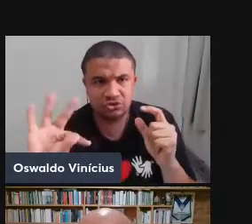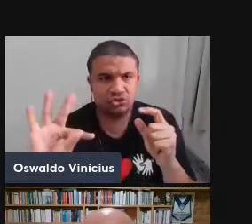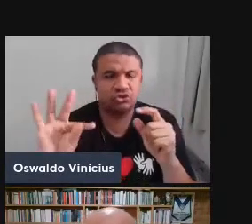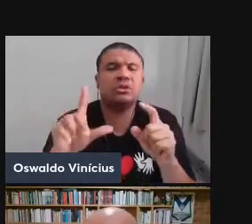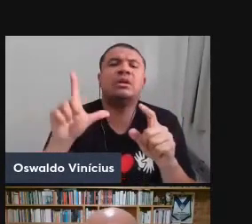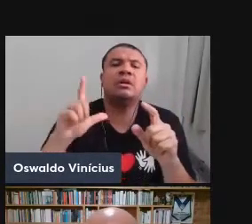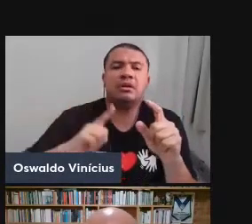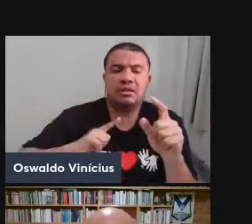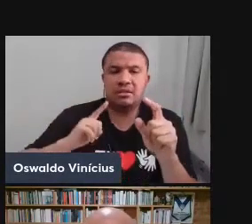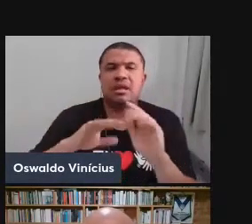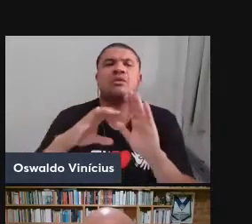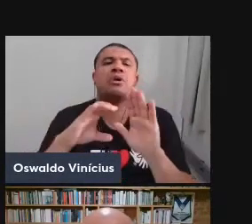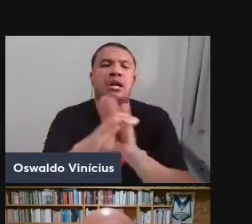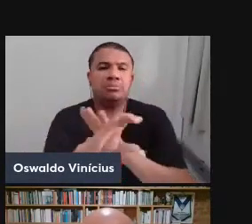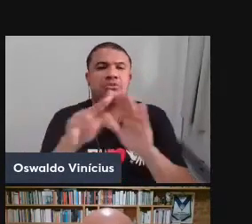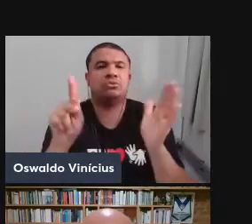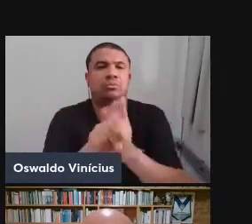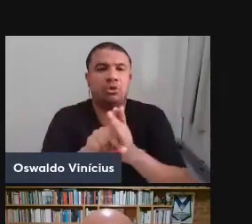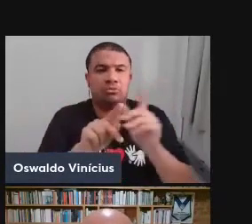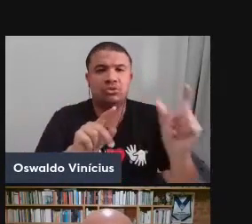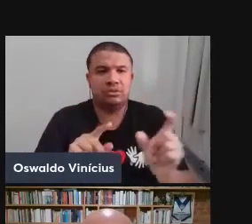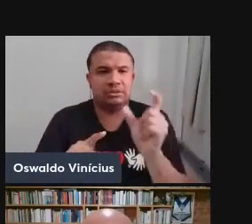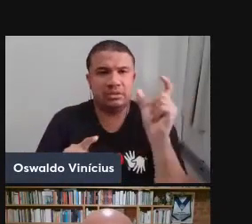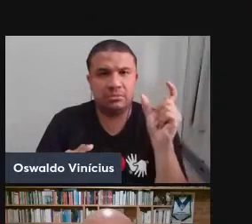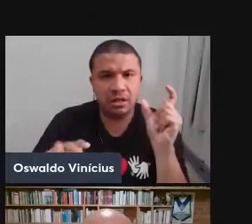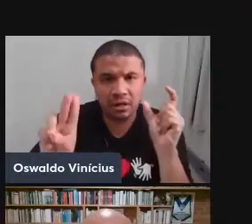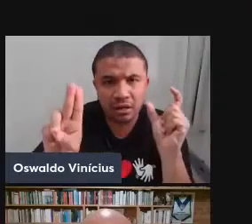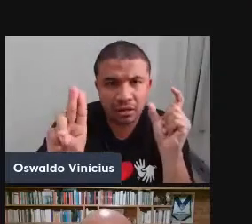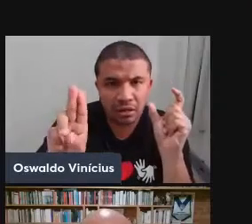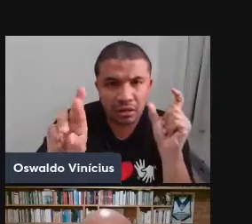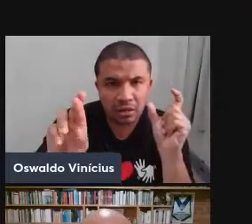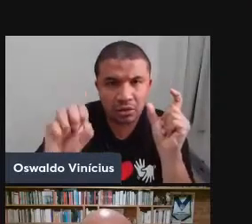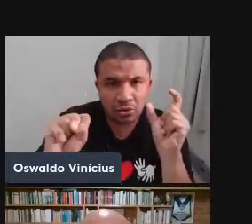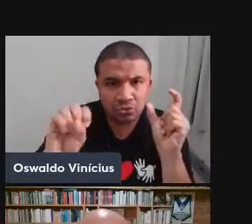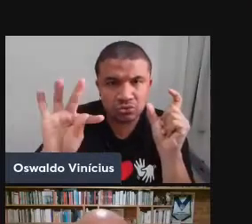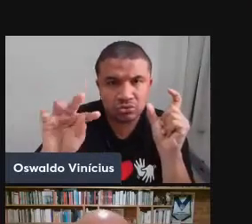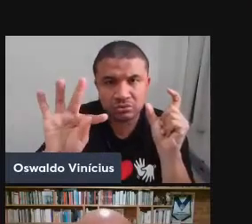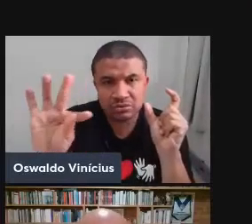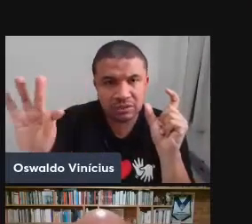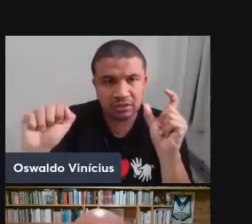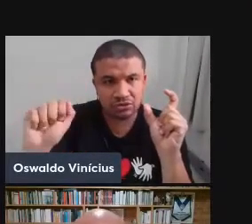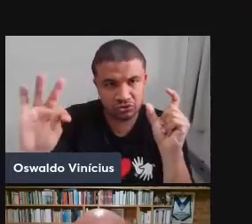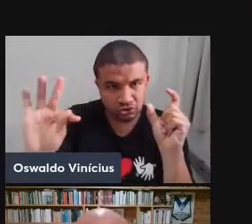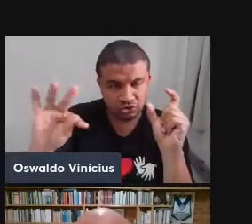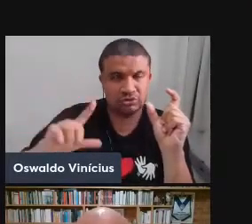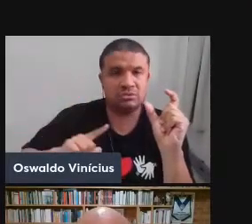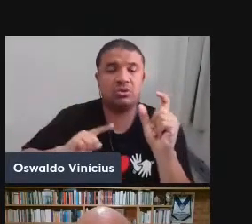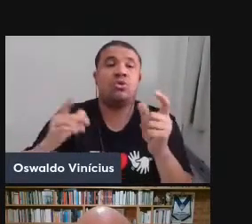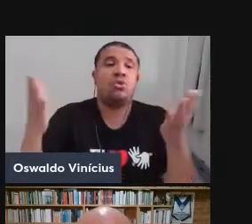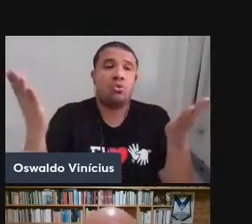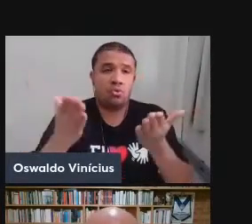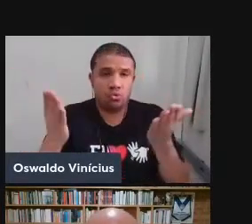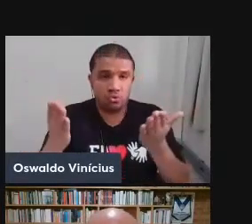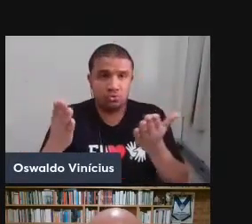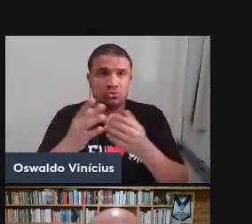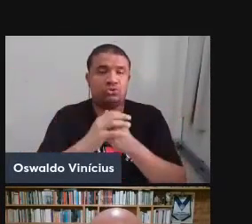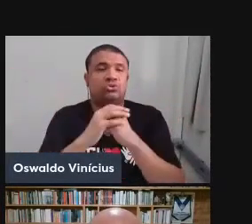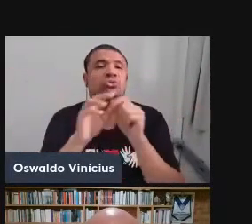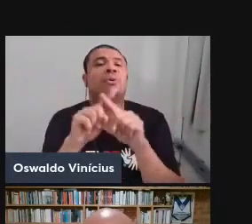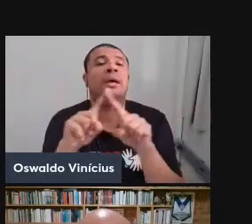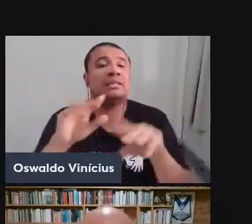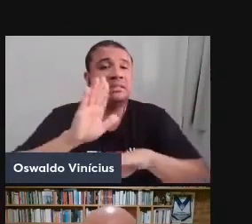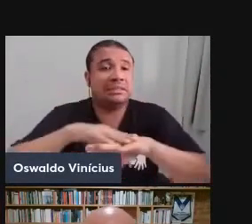capítulo especialmente dedicado a pensar esse tema do Urstat contemporaneamente. Só